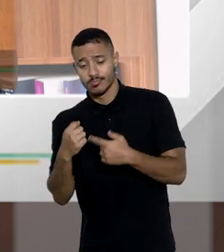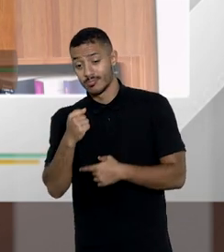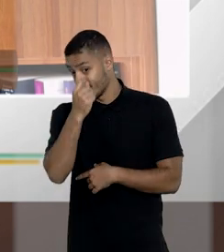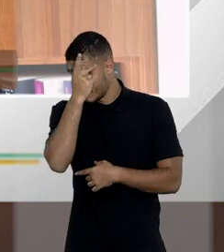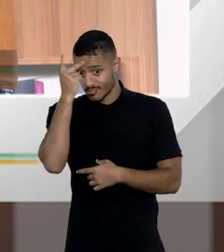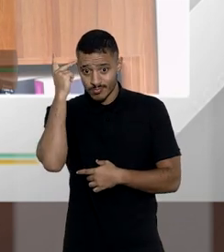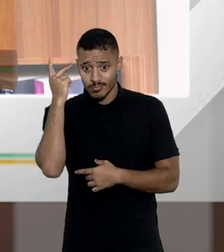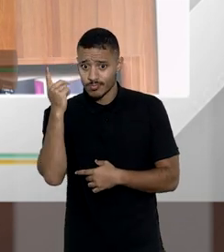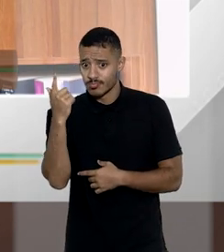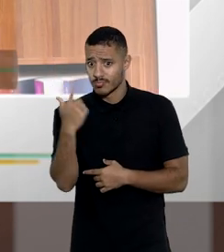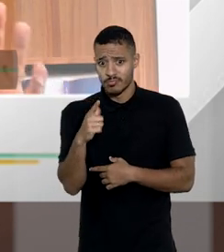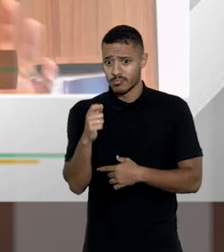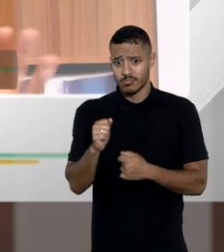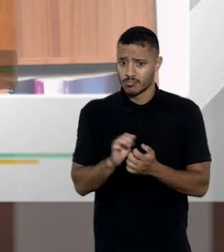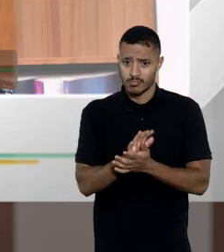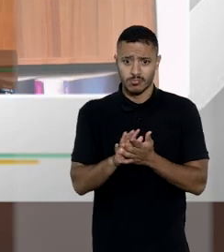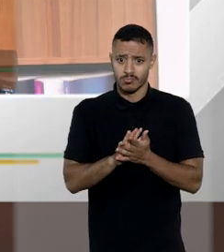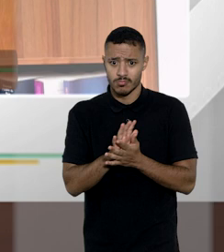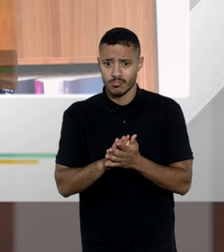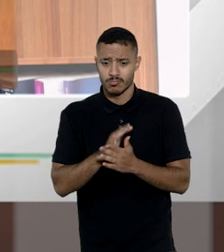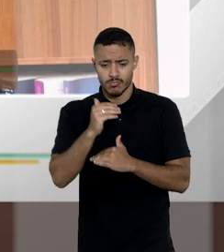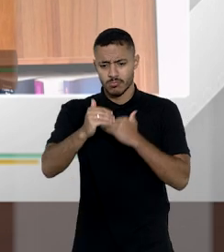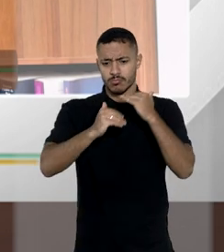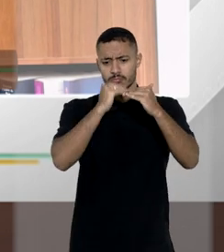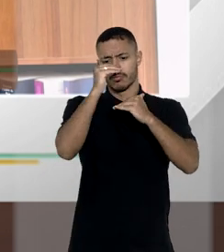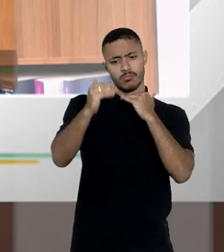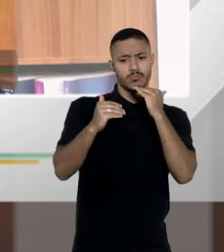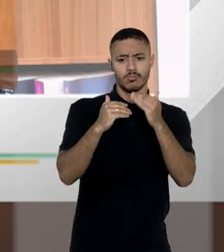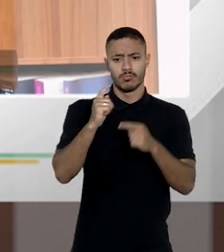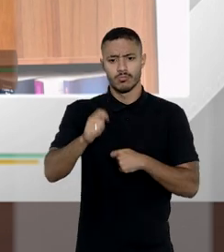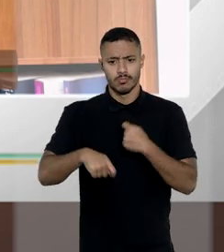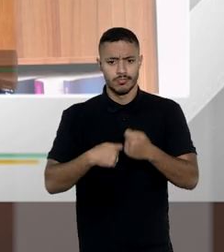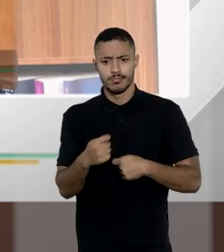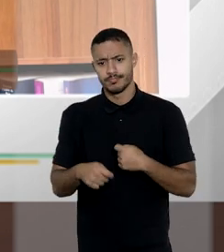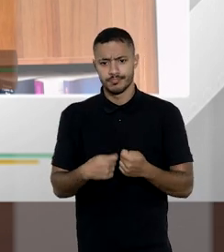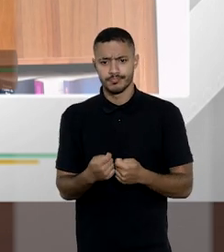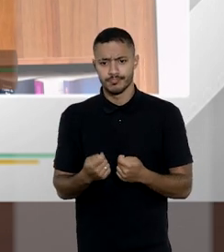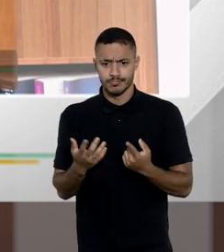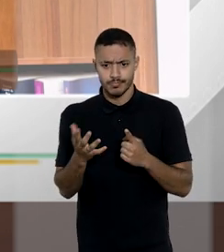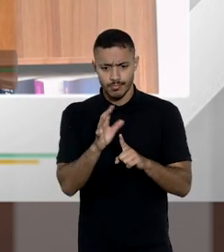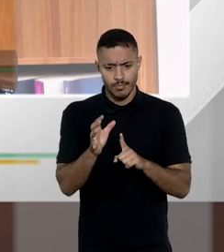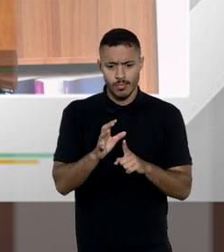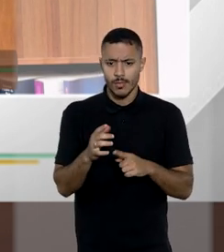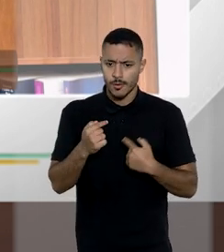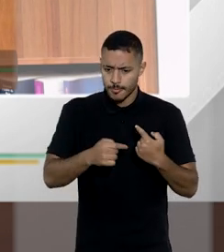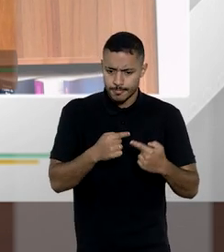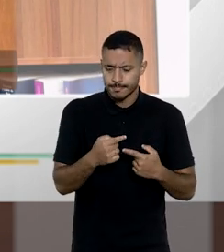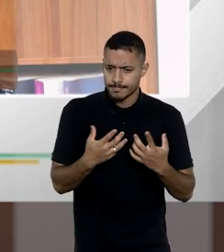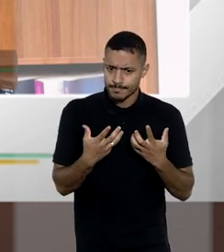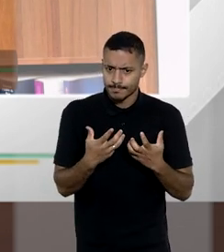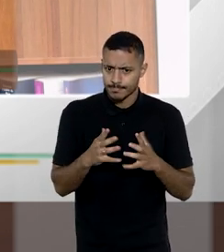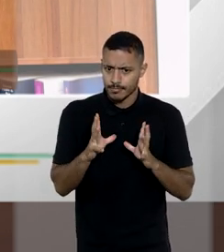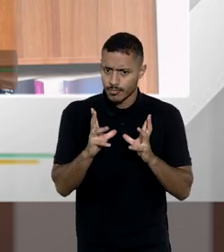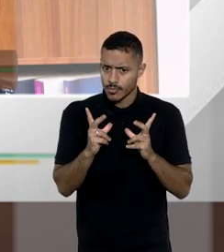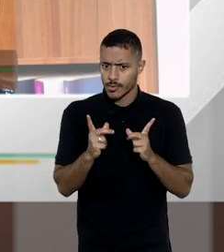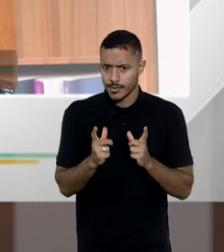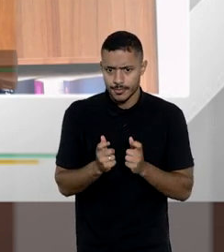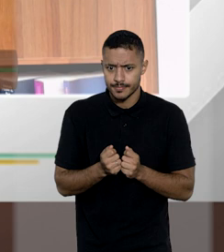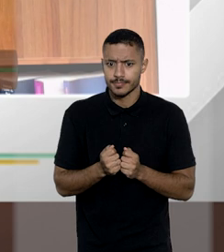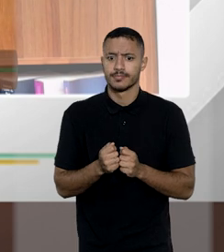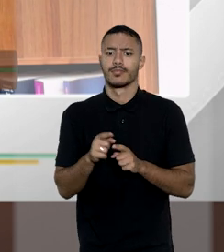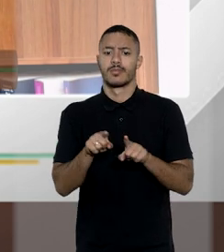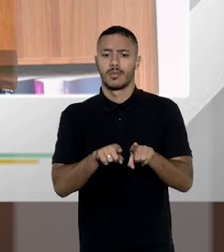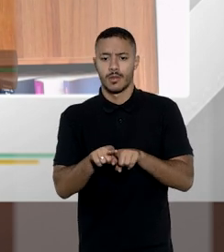onde uma pessoa que não teve nenhuma participação no crescimento patrimonial vai acabar herdando a totalidade em